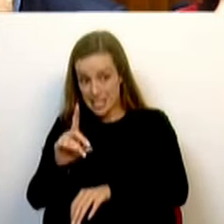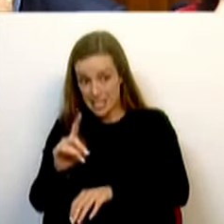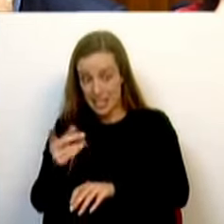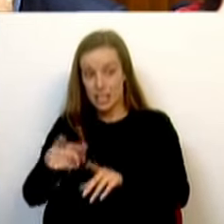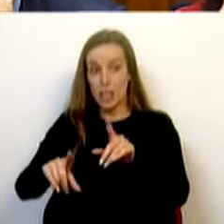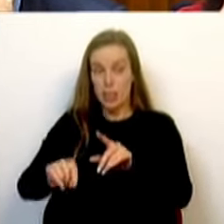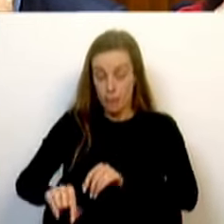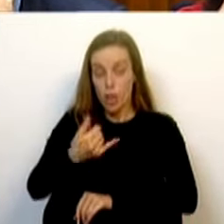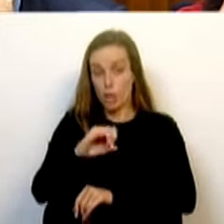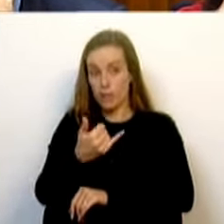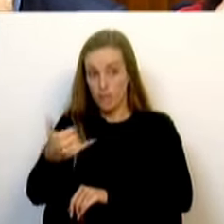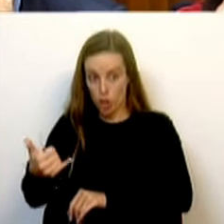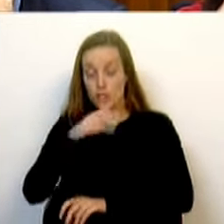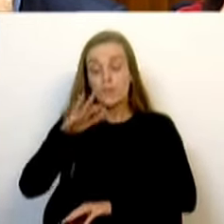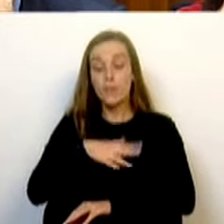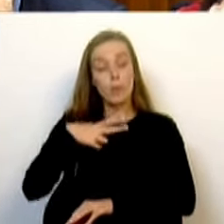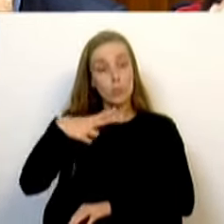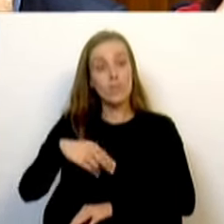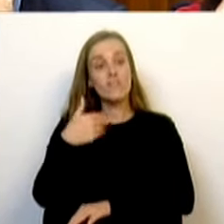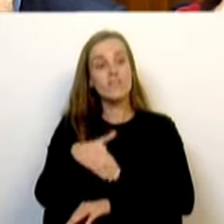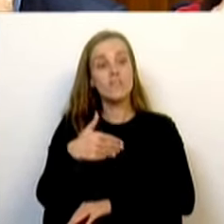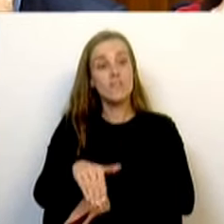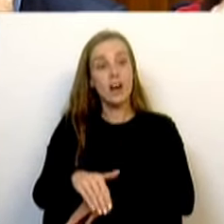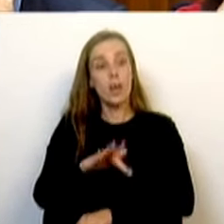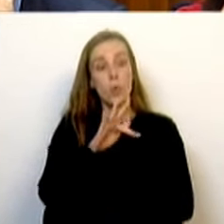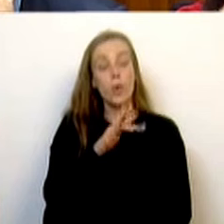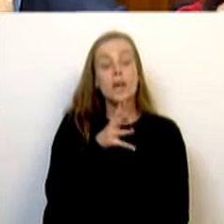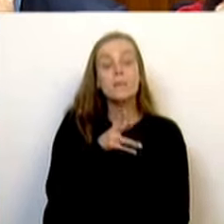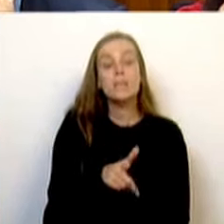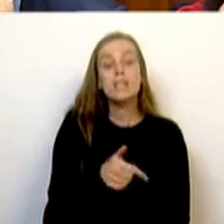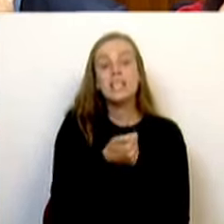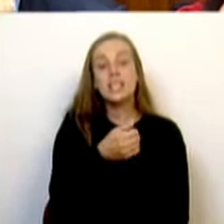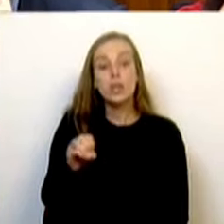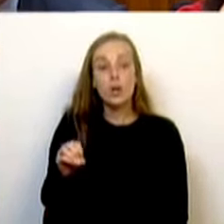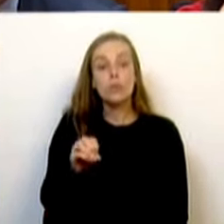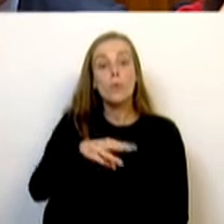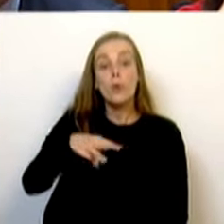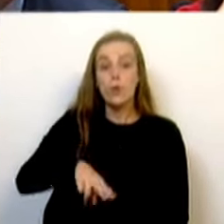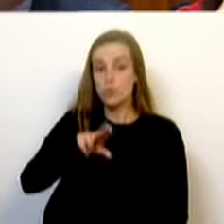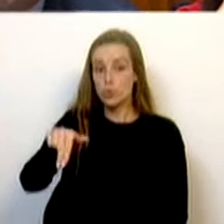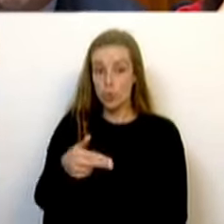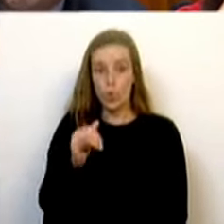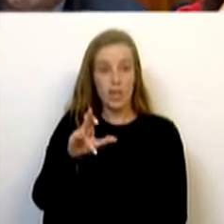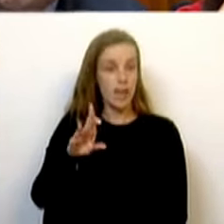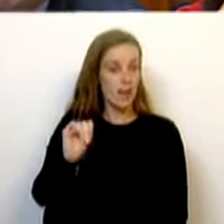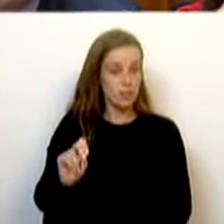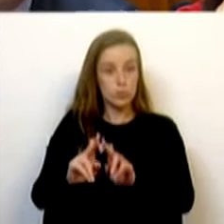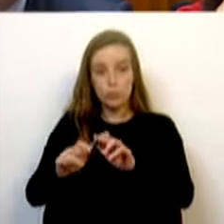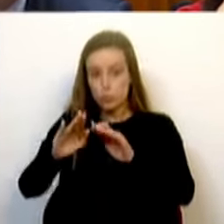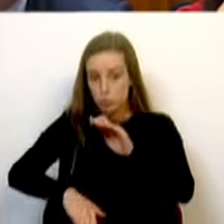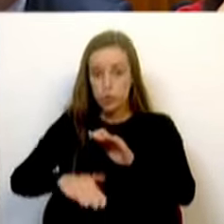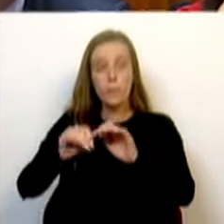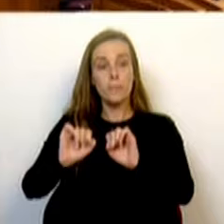2022, as famílias portuguesas vão pagar menos 4.500 milhões de euros de IRS do que